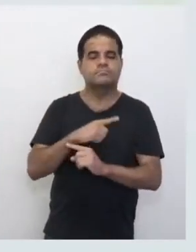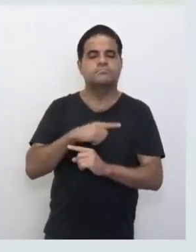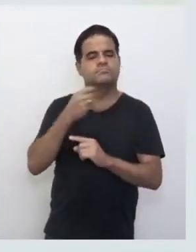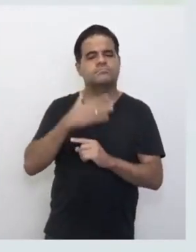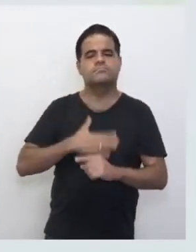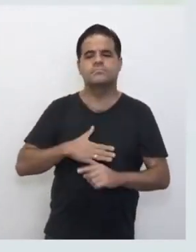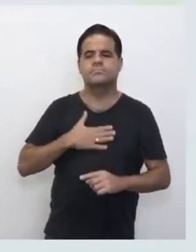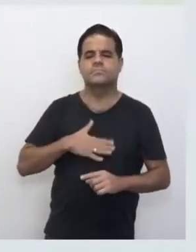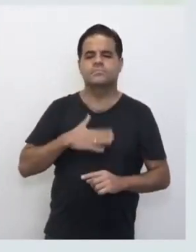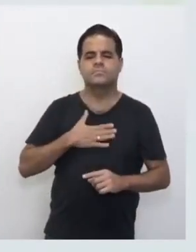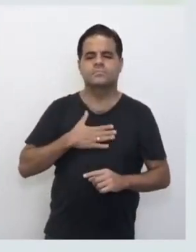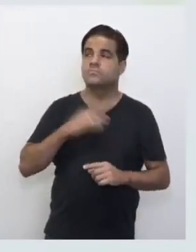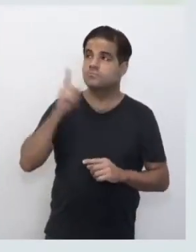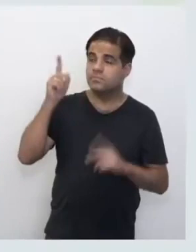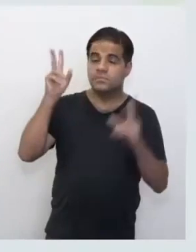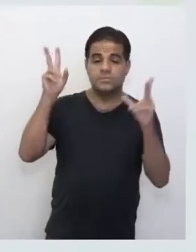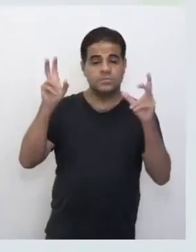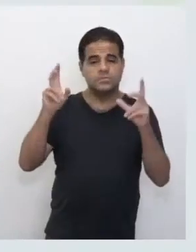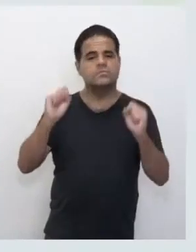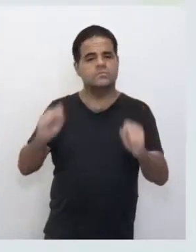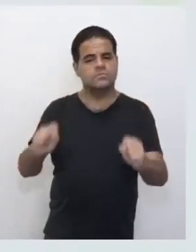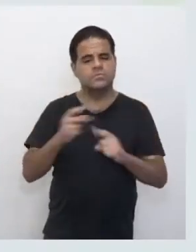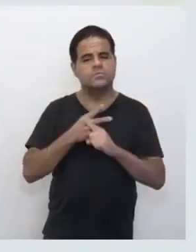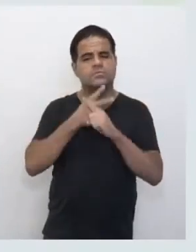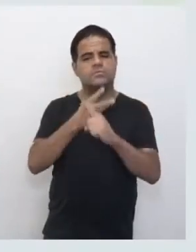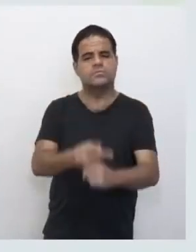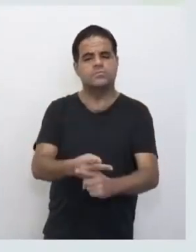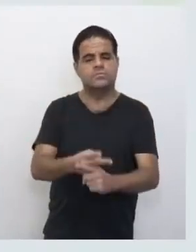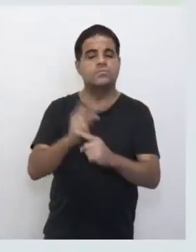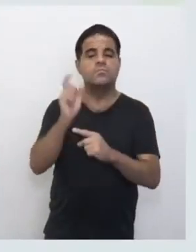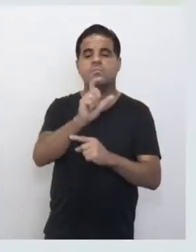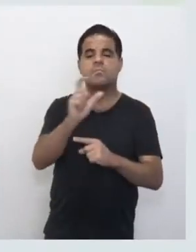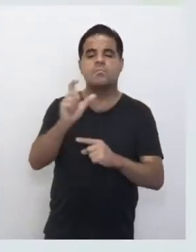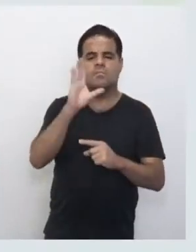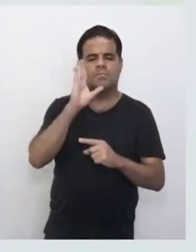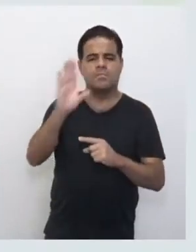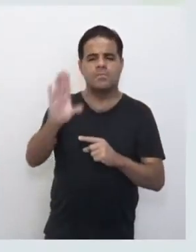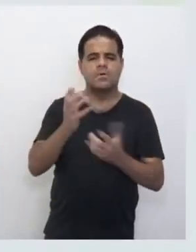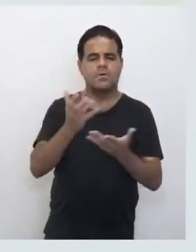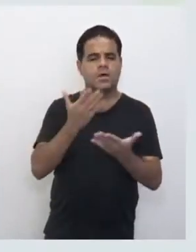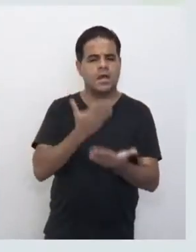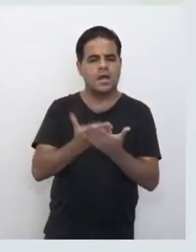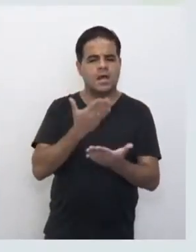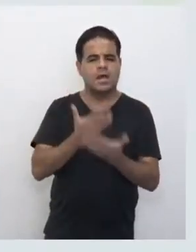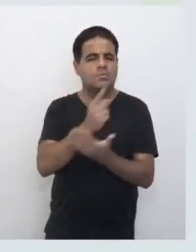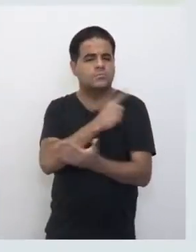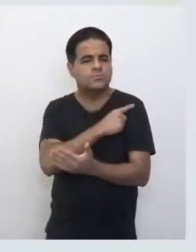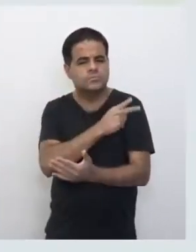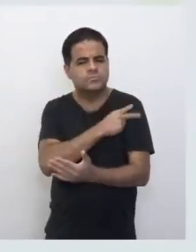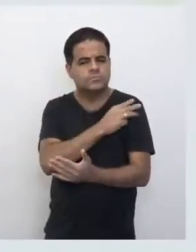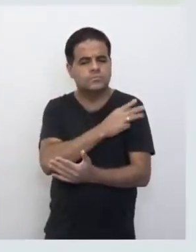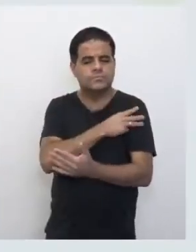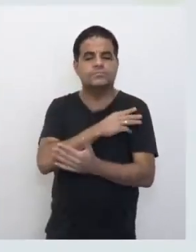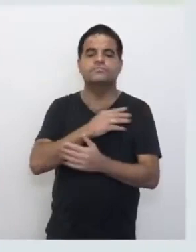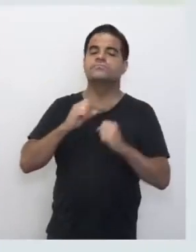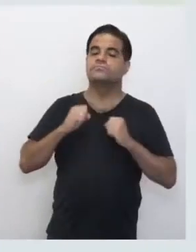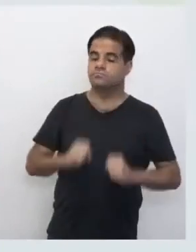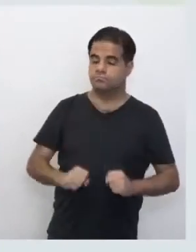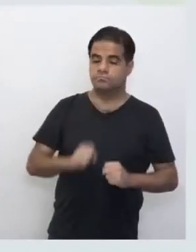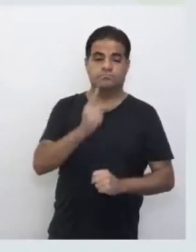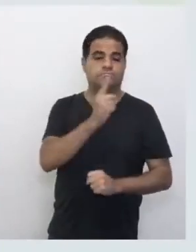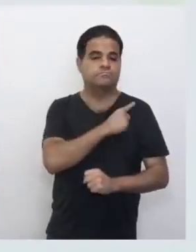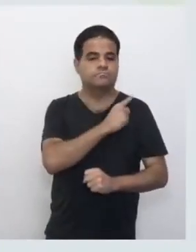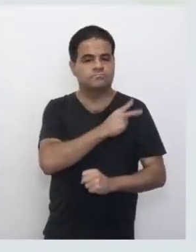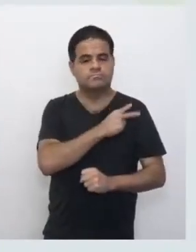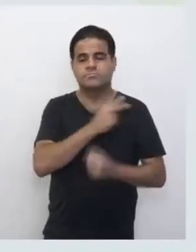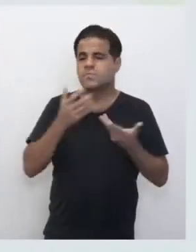tranquilo. Esse assunto aqui você pode procurar por palavras-chave. Então, por exemplo, eu quero uma aula do ensino médio, do primeiro ano,